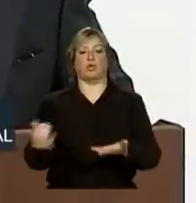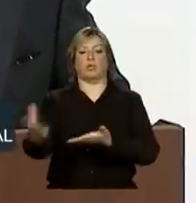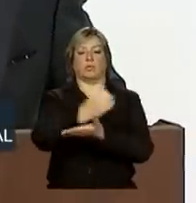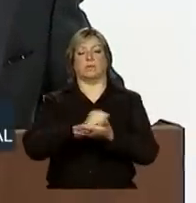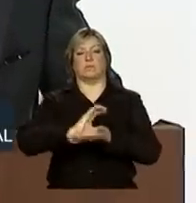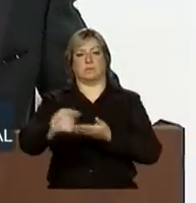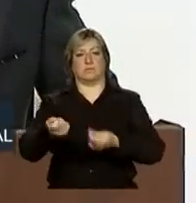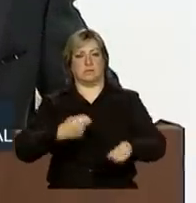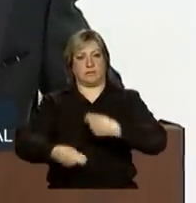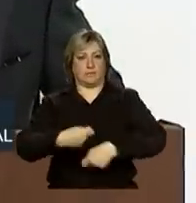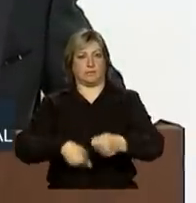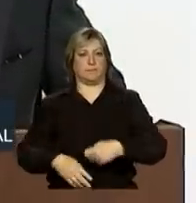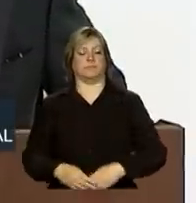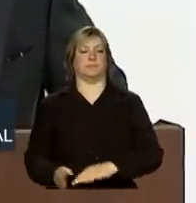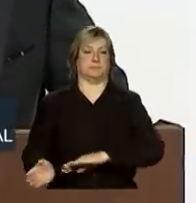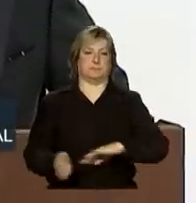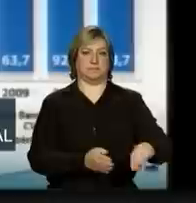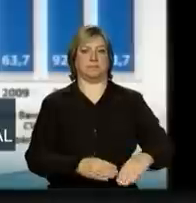Passamos adiante.